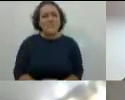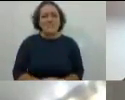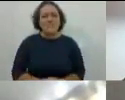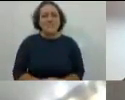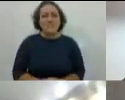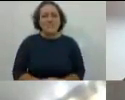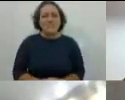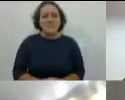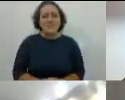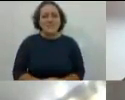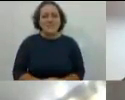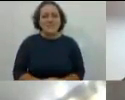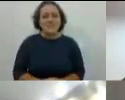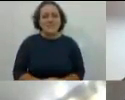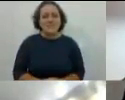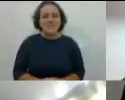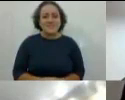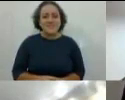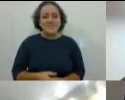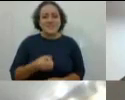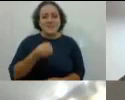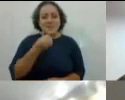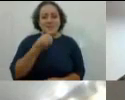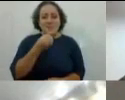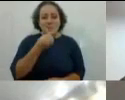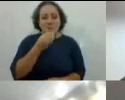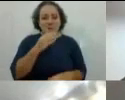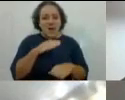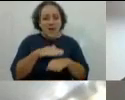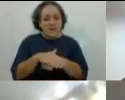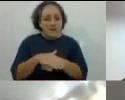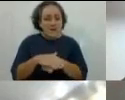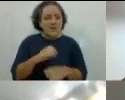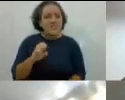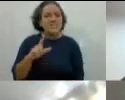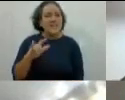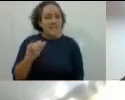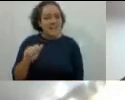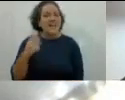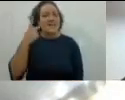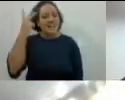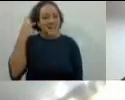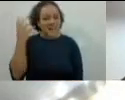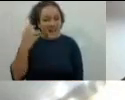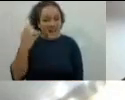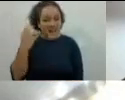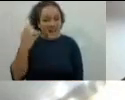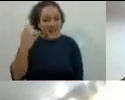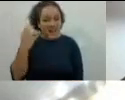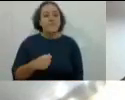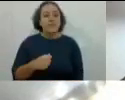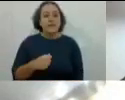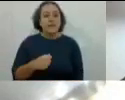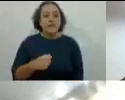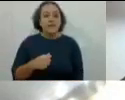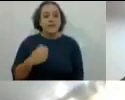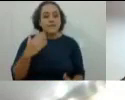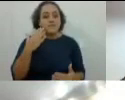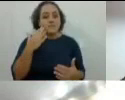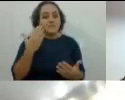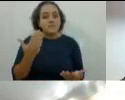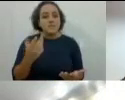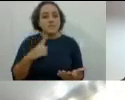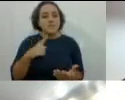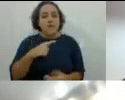Boa noite, Carla, Iliana. A gente pode ter, os alunos